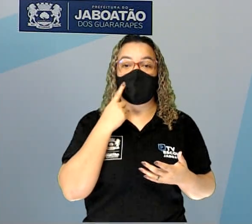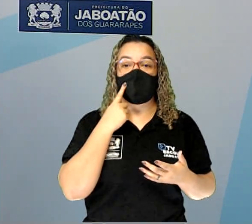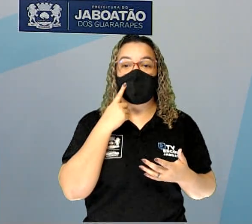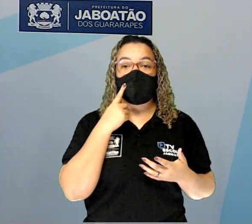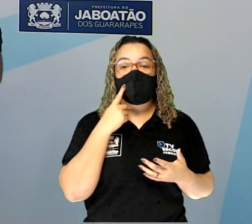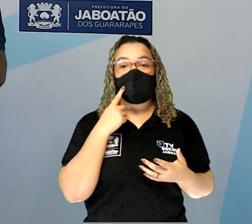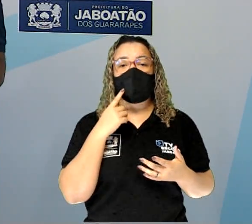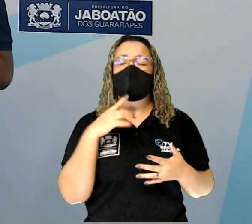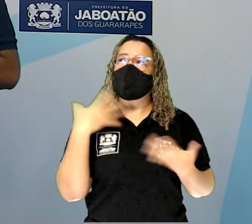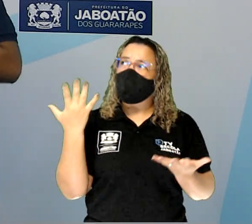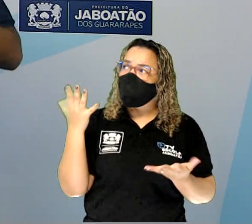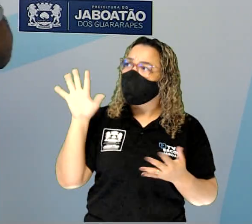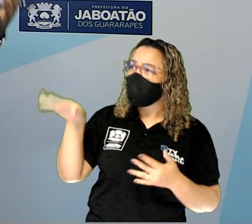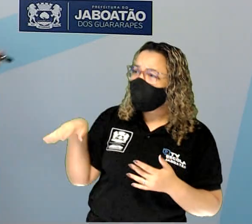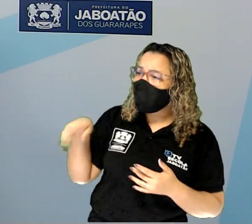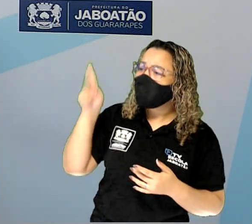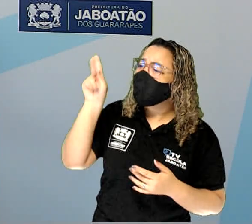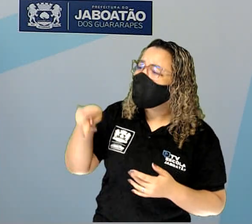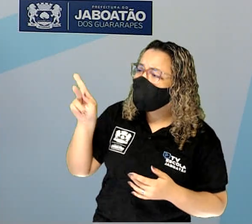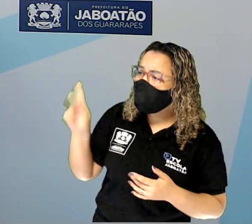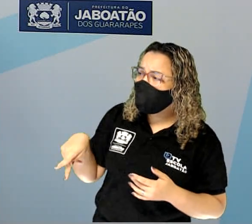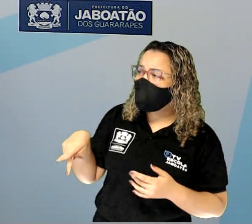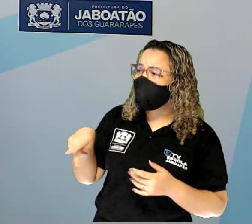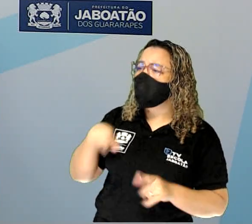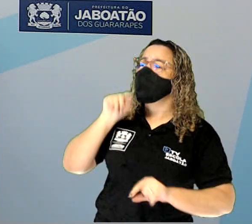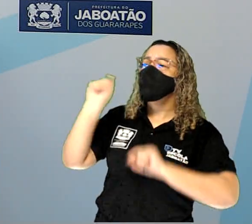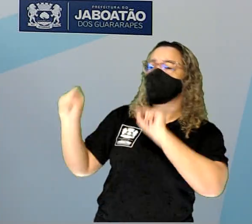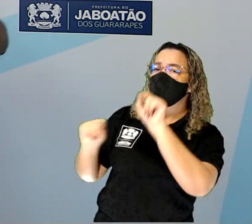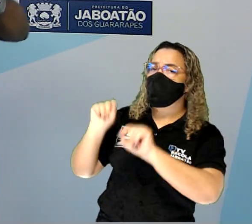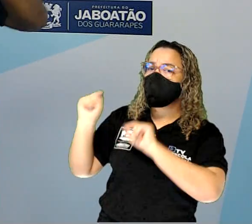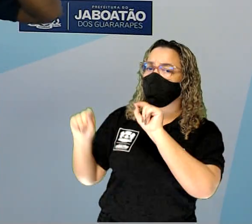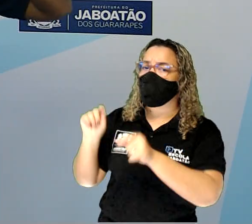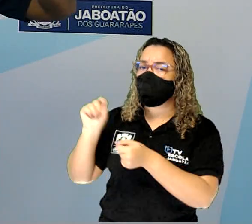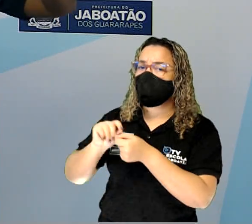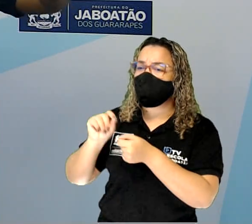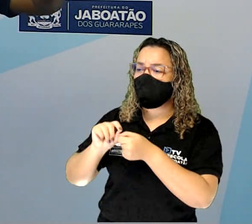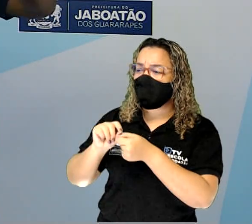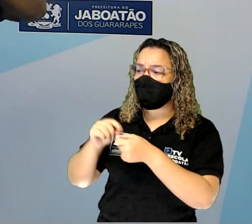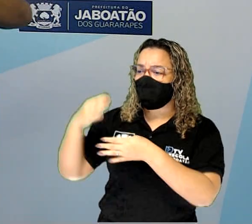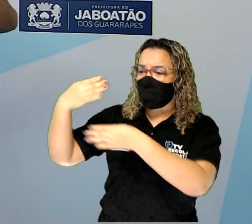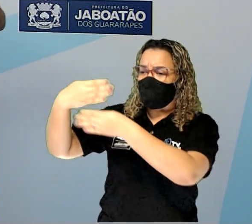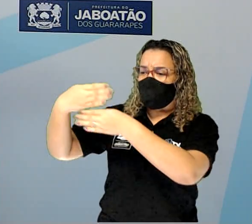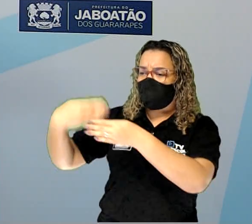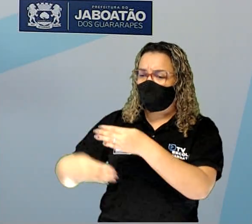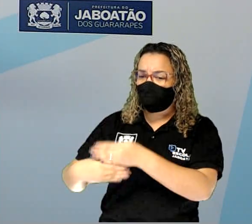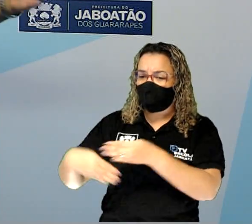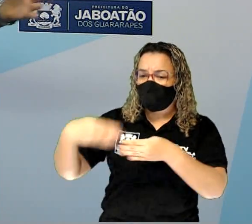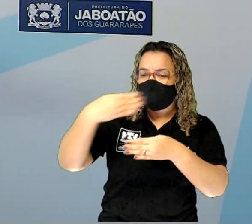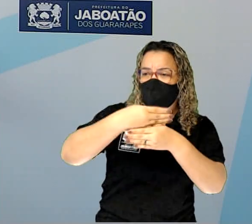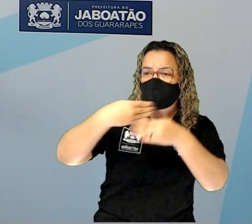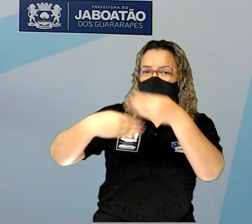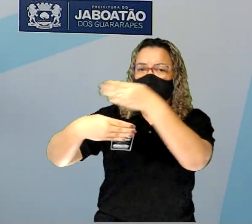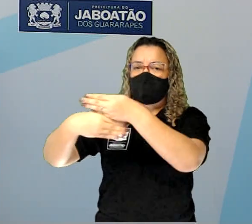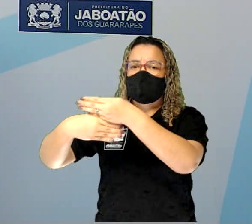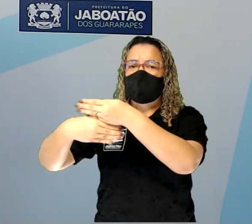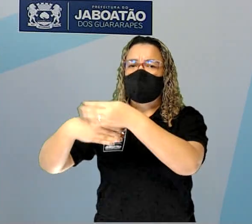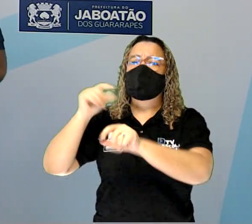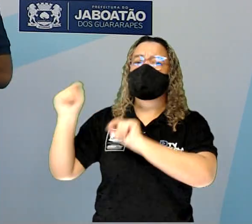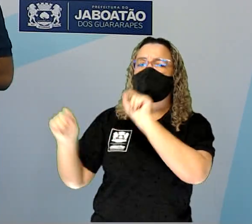Professor, essa aqui é o que faz os blocos de rochas se moverem.